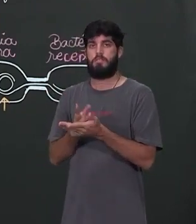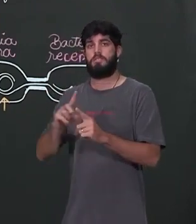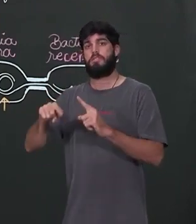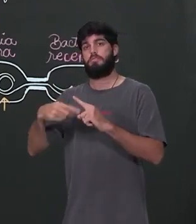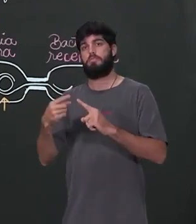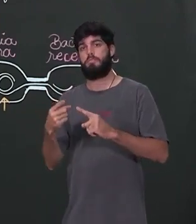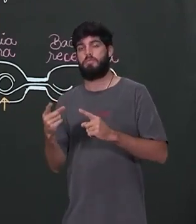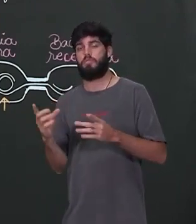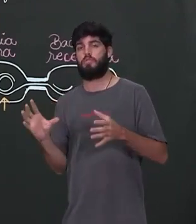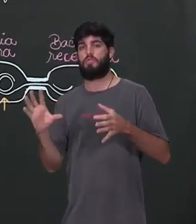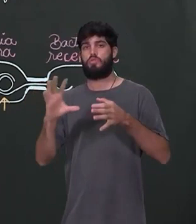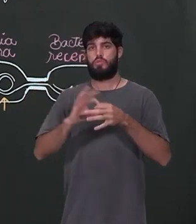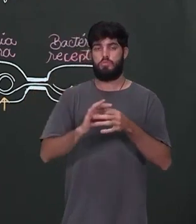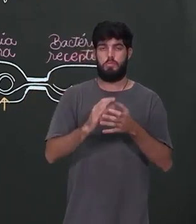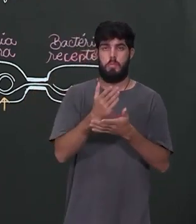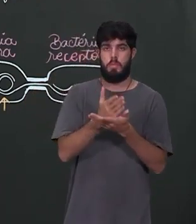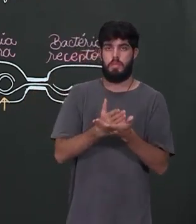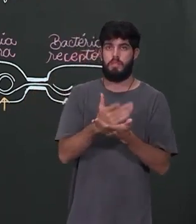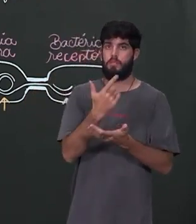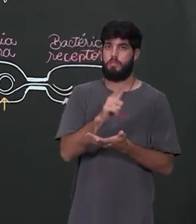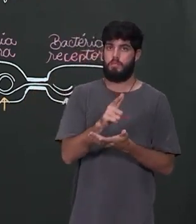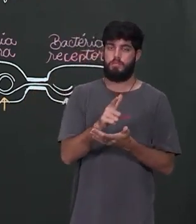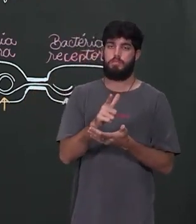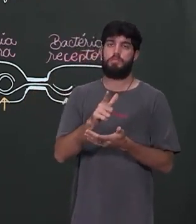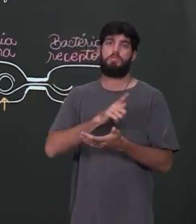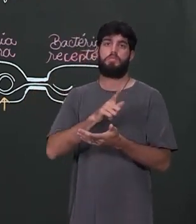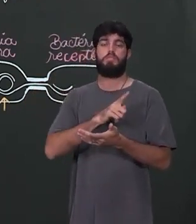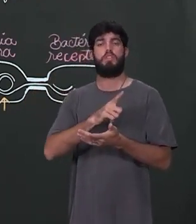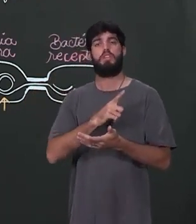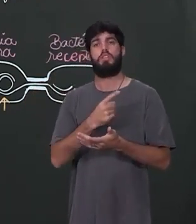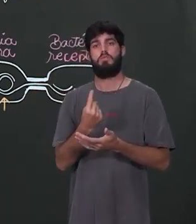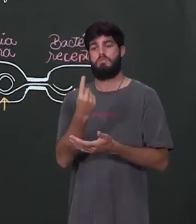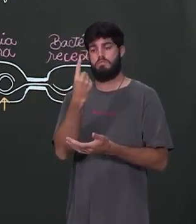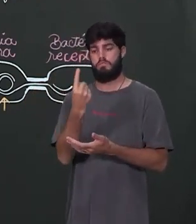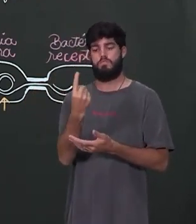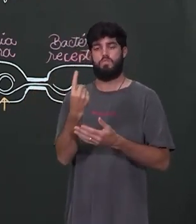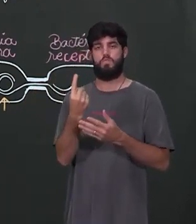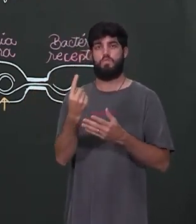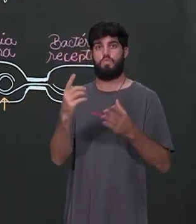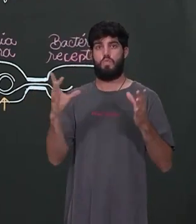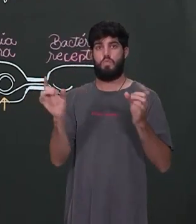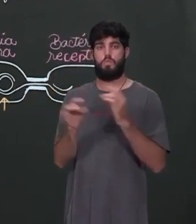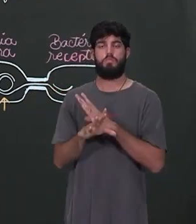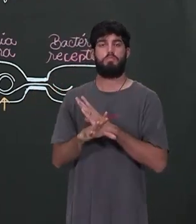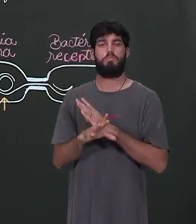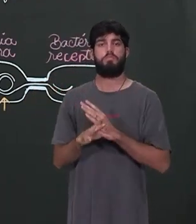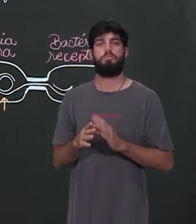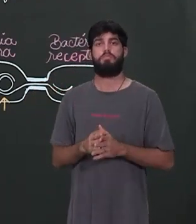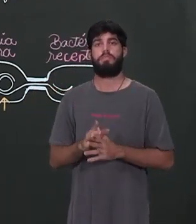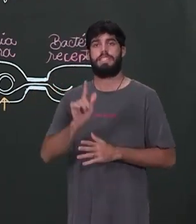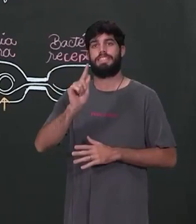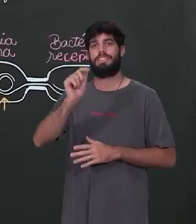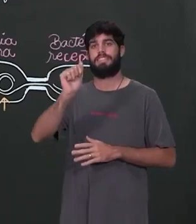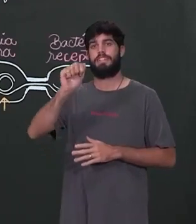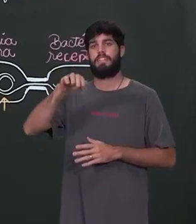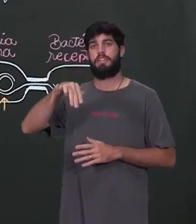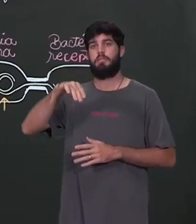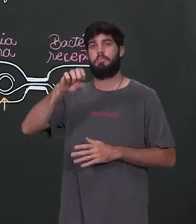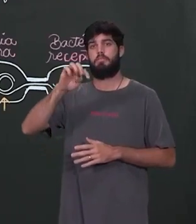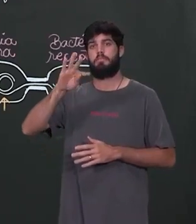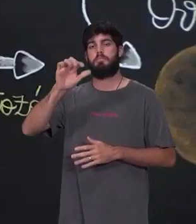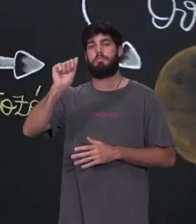juntando a metade de um com a metade do outro, eu tenha, então, um ser completo. Os gametas, que é o nome